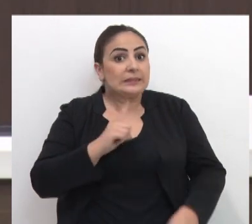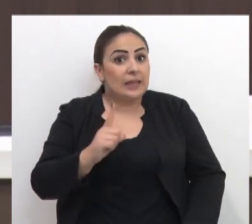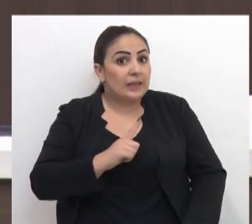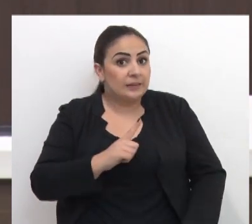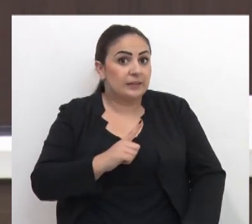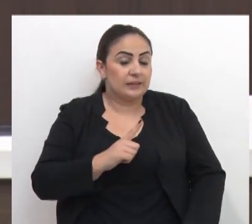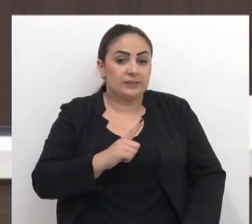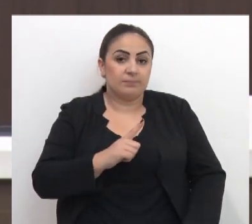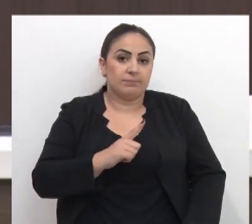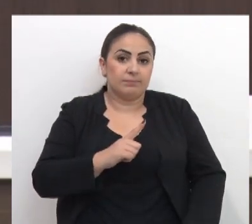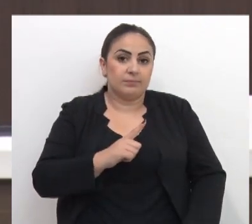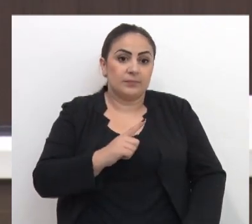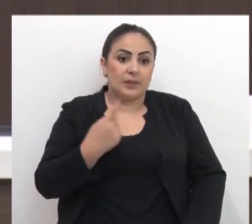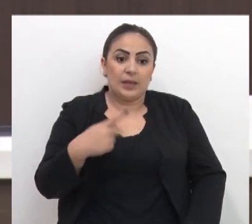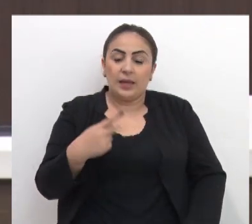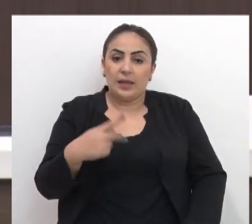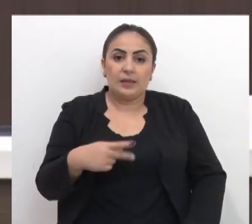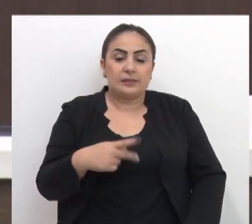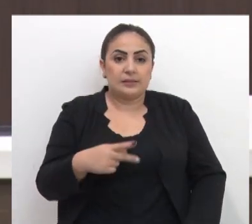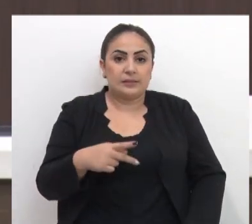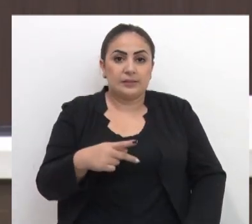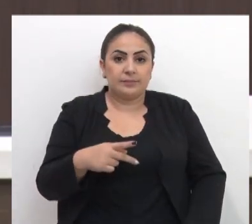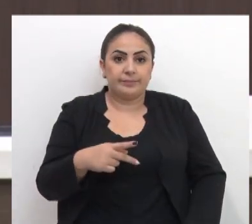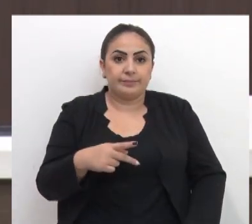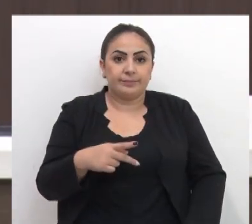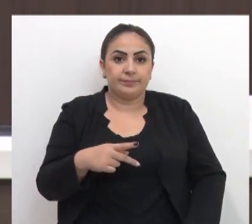possuem este